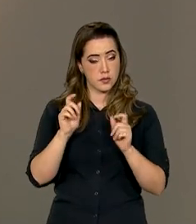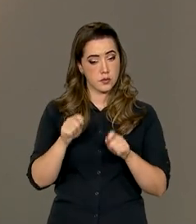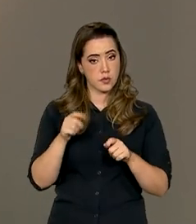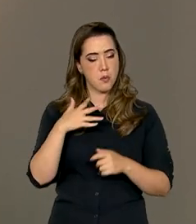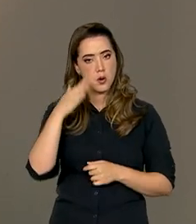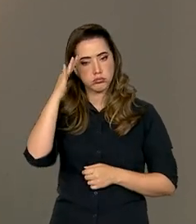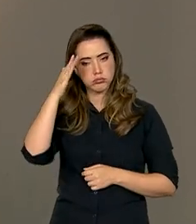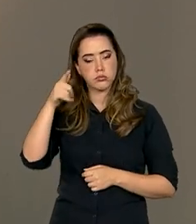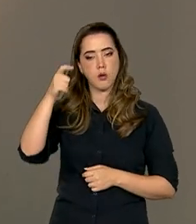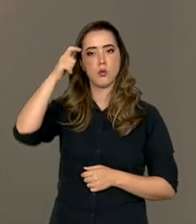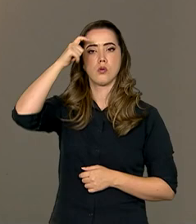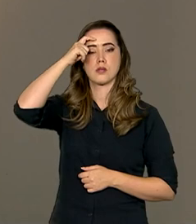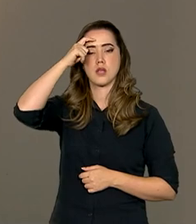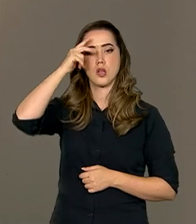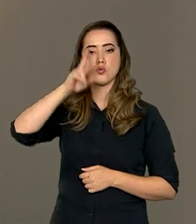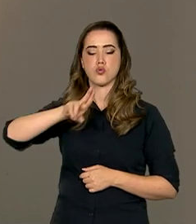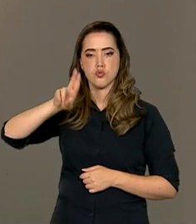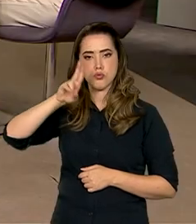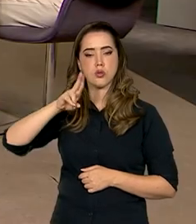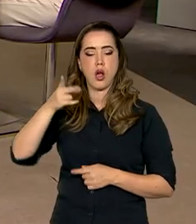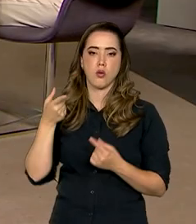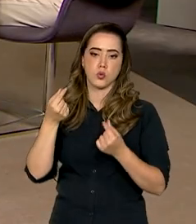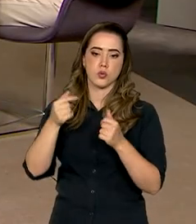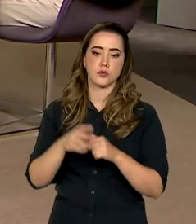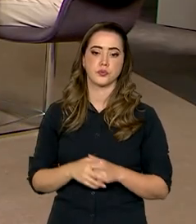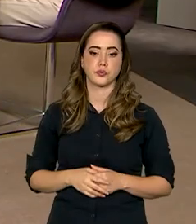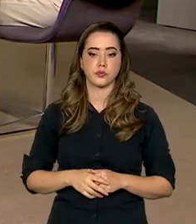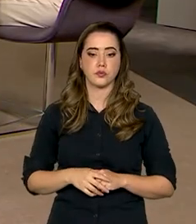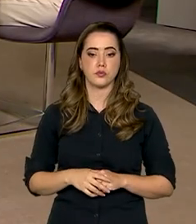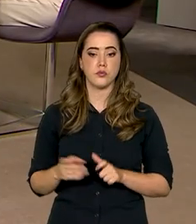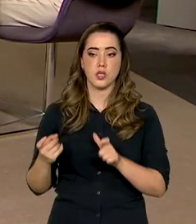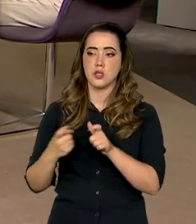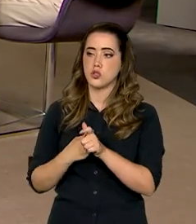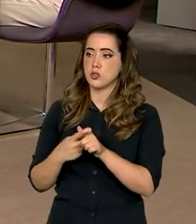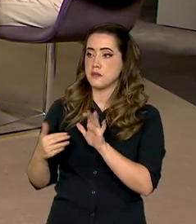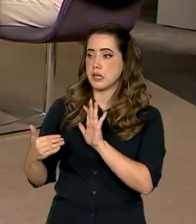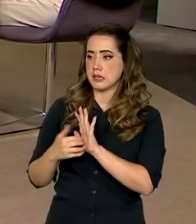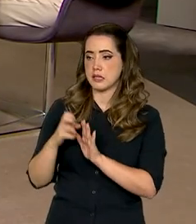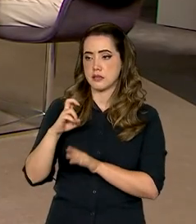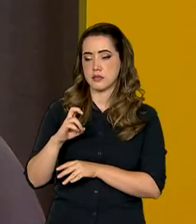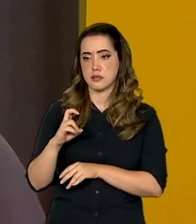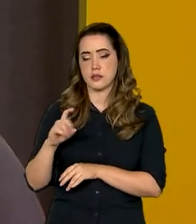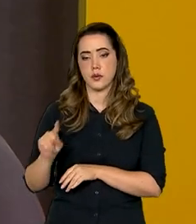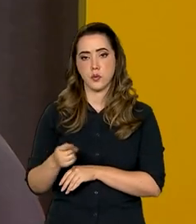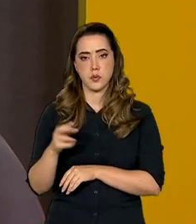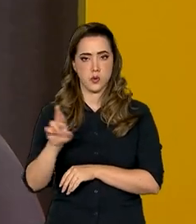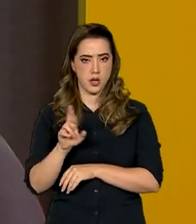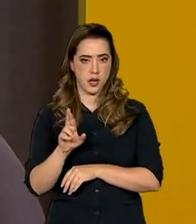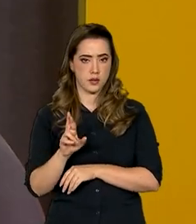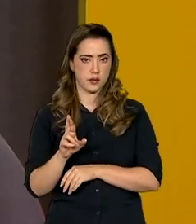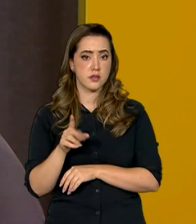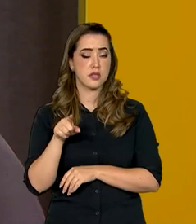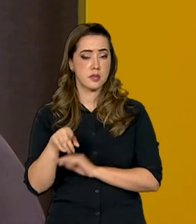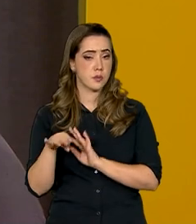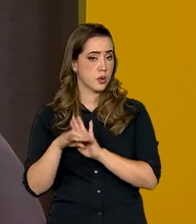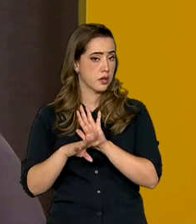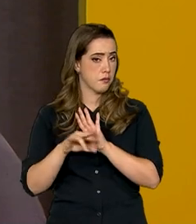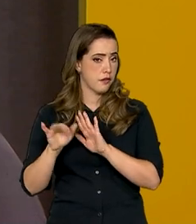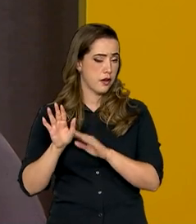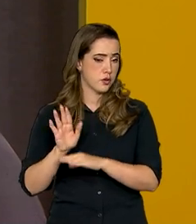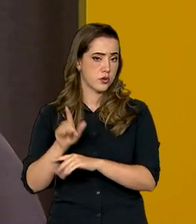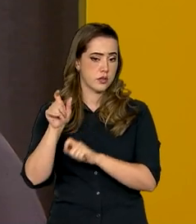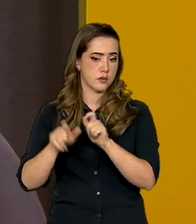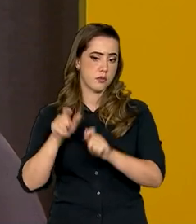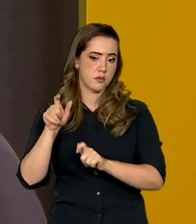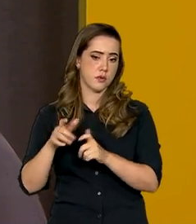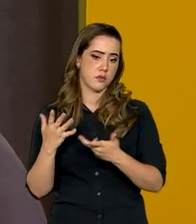consciente, e não agir por impulso. E são dívidas de até 5 mil reais, né, professor? O Desenrola vai ajudar, de fato, essas